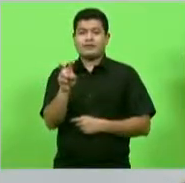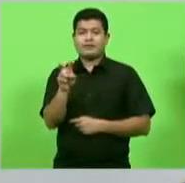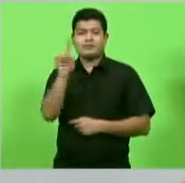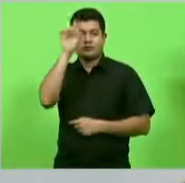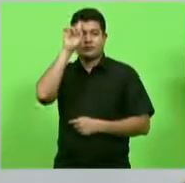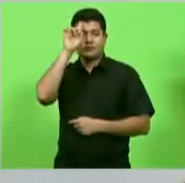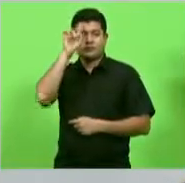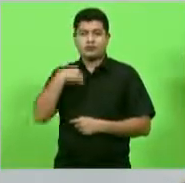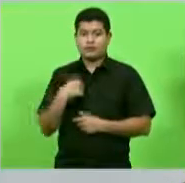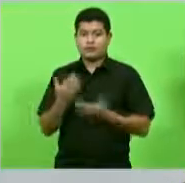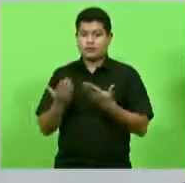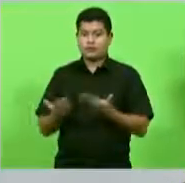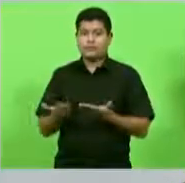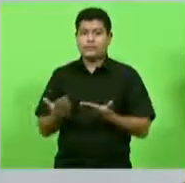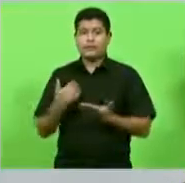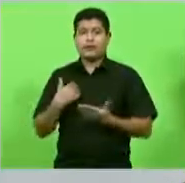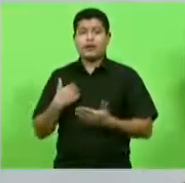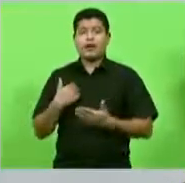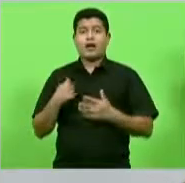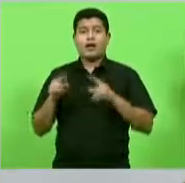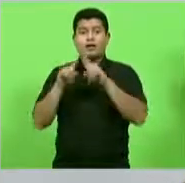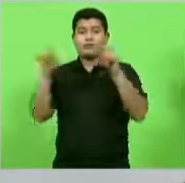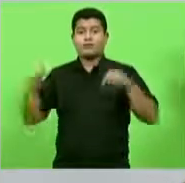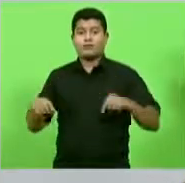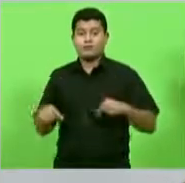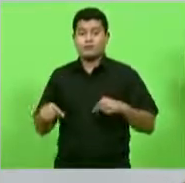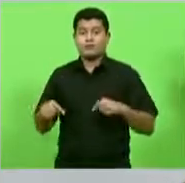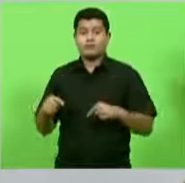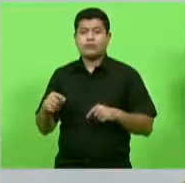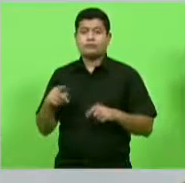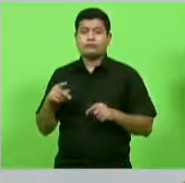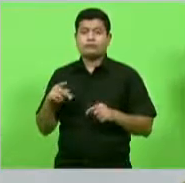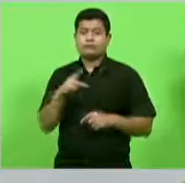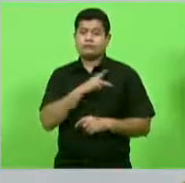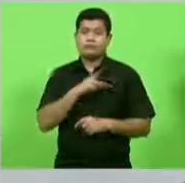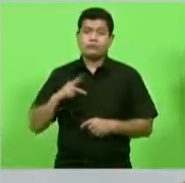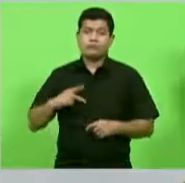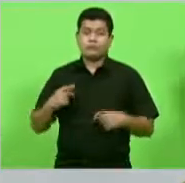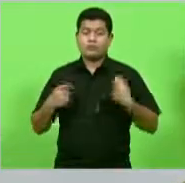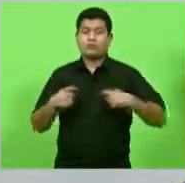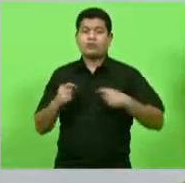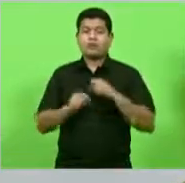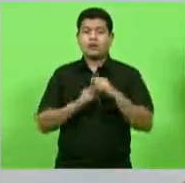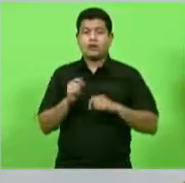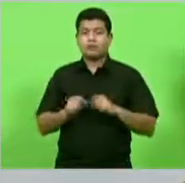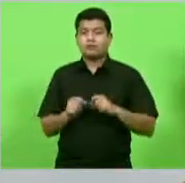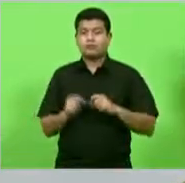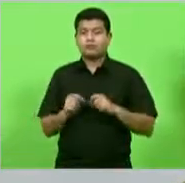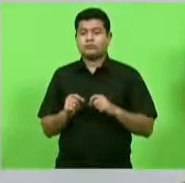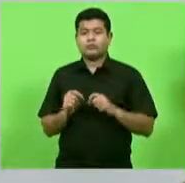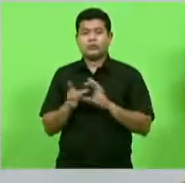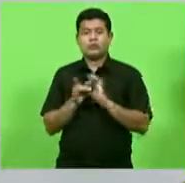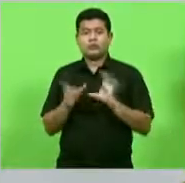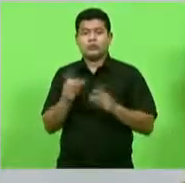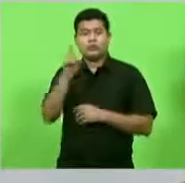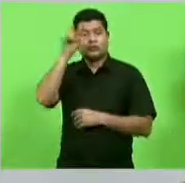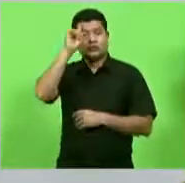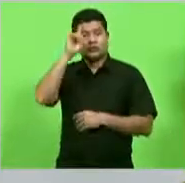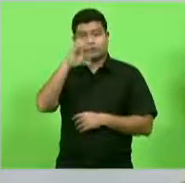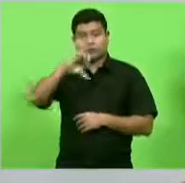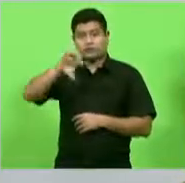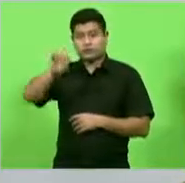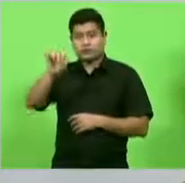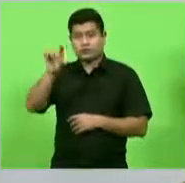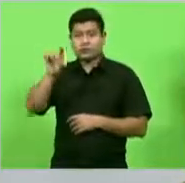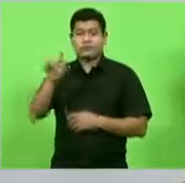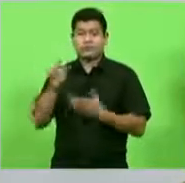então o servidor público ele tem que descompatibilizar alguns casos 90 dias que antes a eleição era de